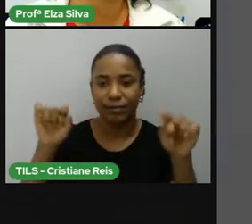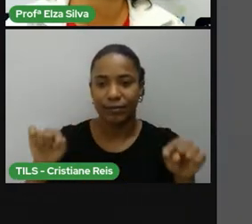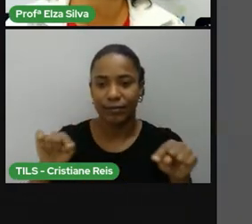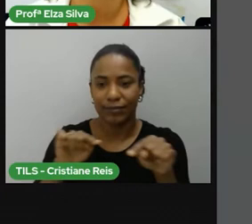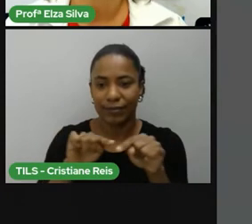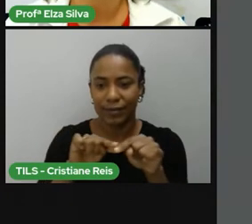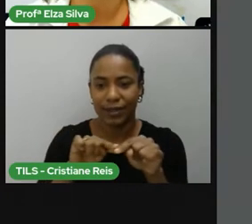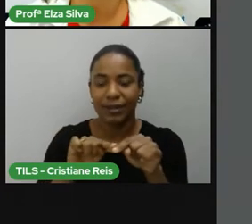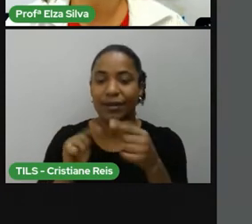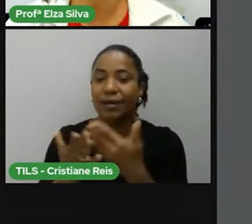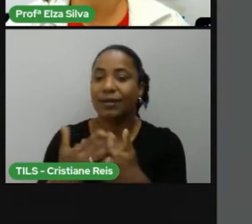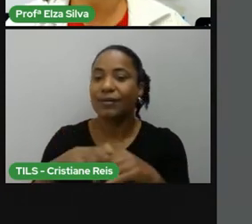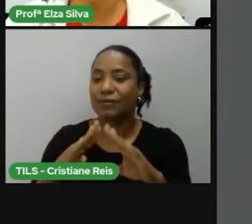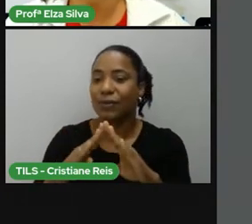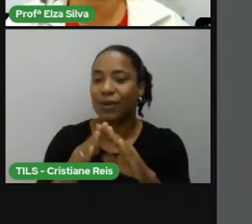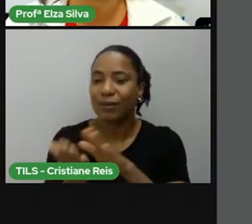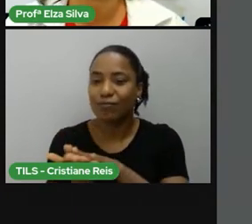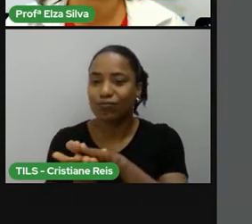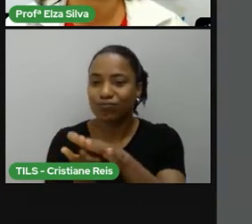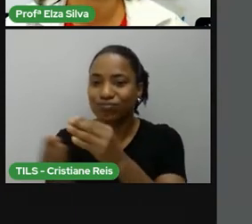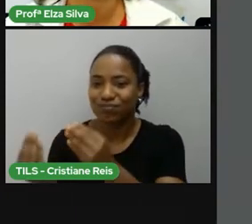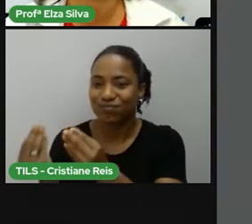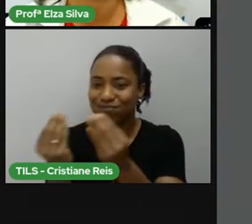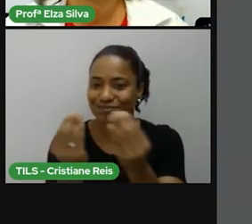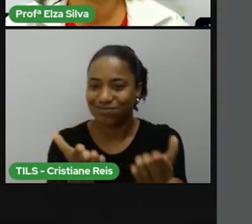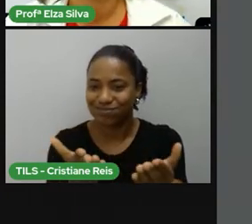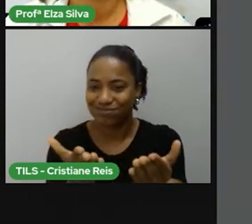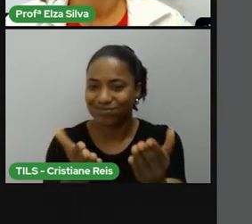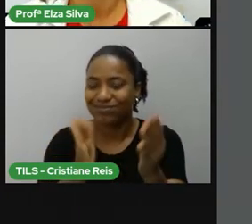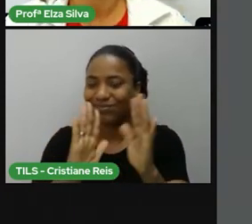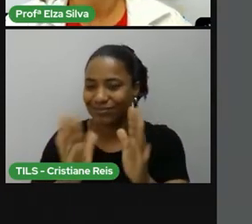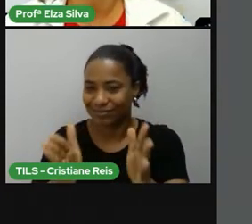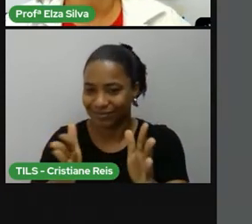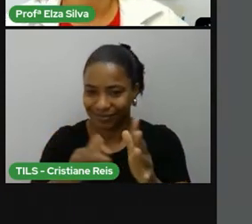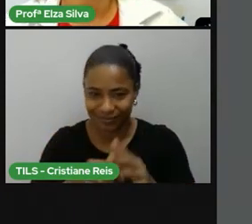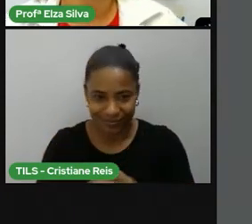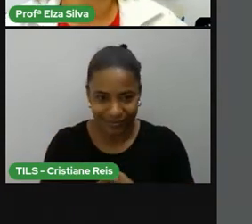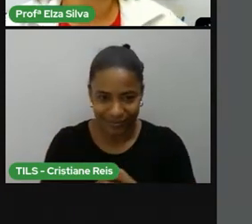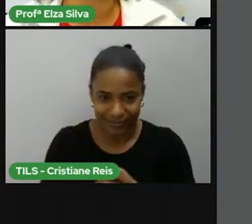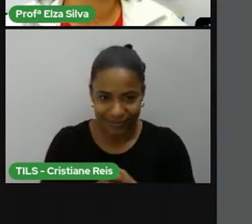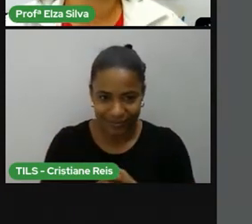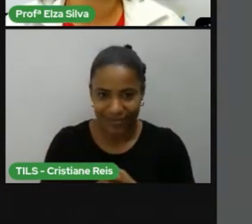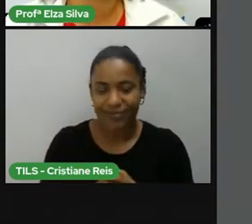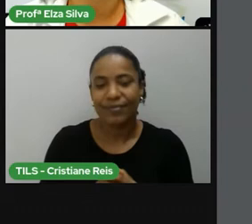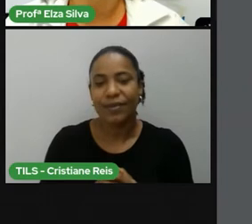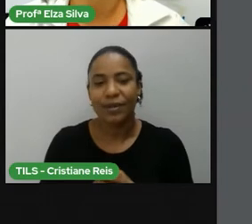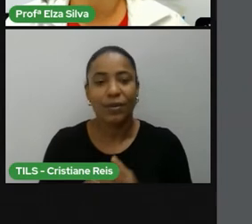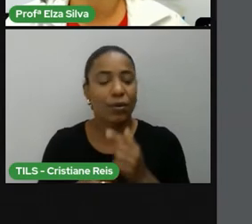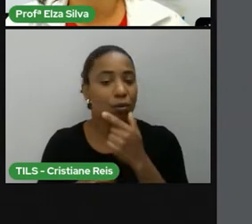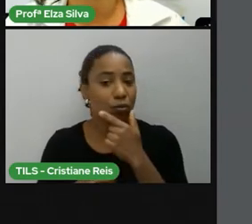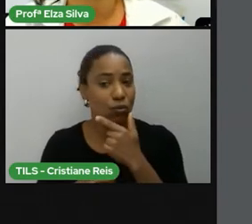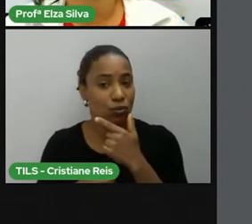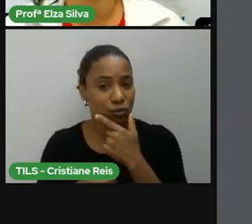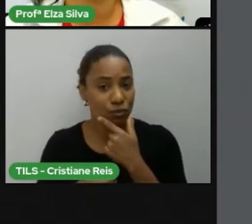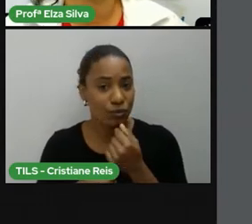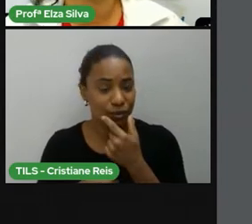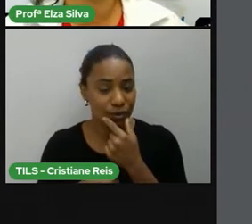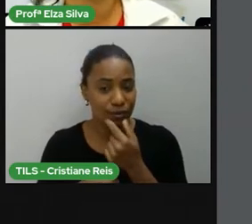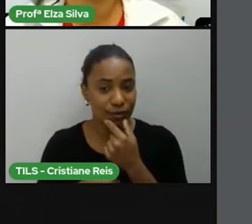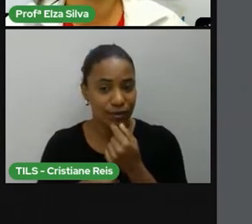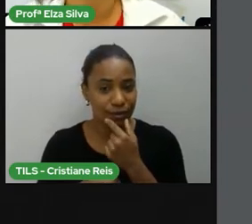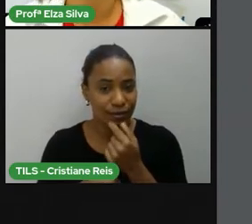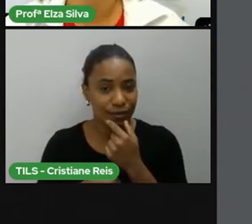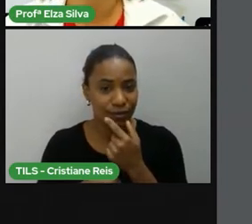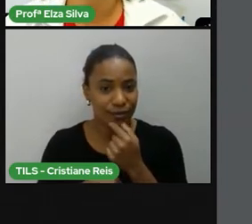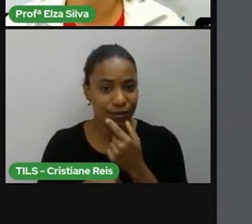que vocês irão receber da escola. Martin Luther King Jr. was a Baptist pastor